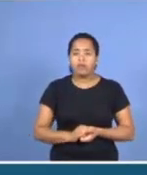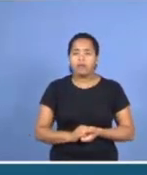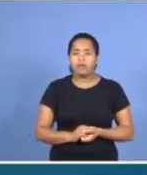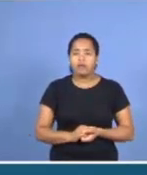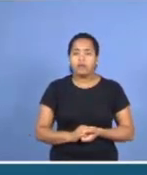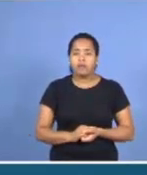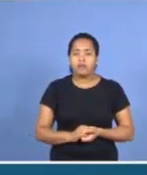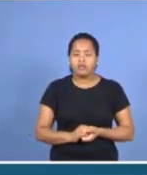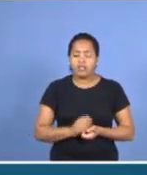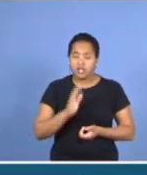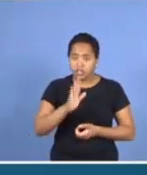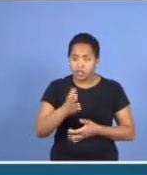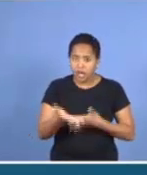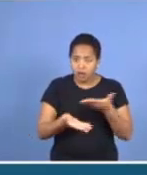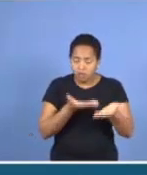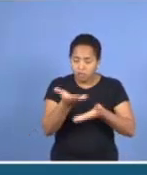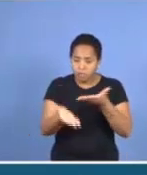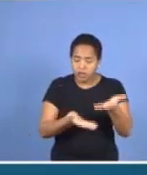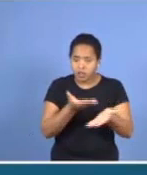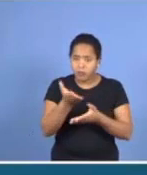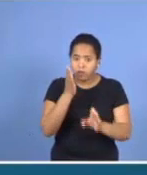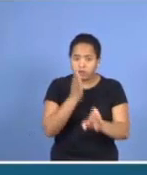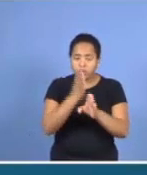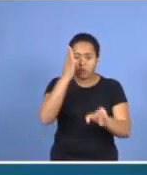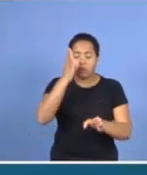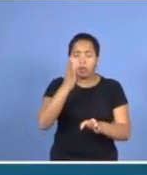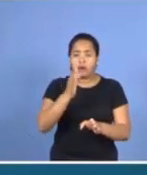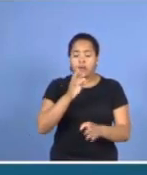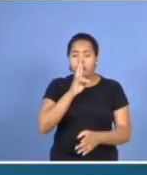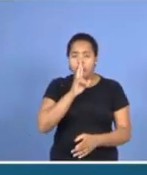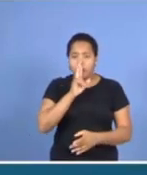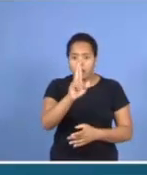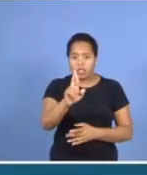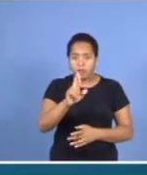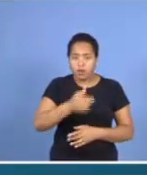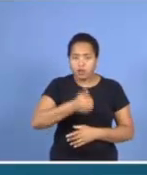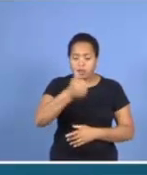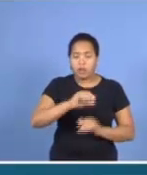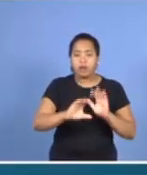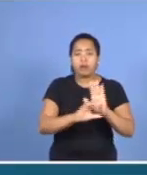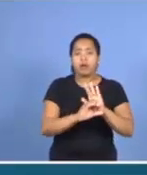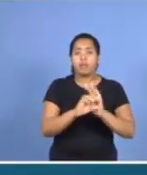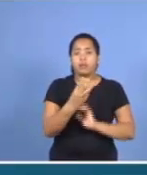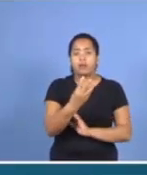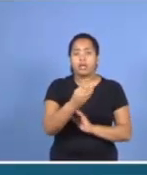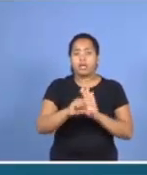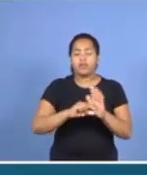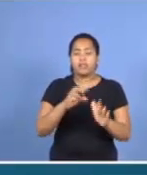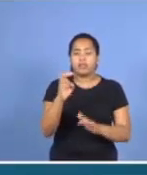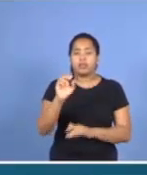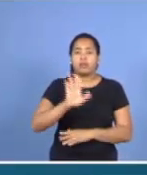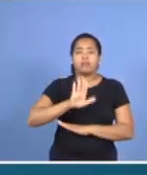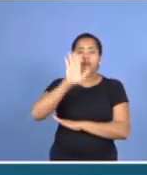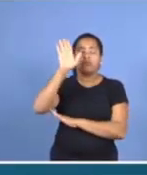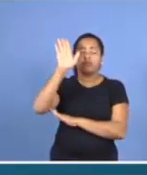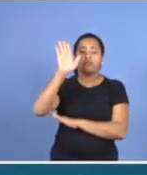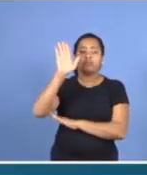Alguma participação aqui, quem descobriu a primeira resposta, capítulo 3, verso 5, levantando a sua mão.